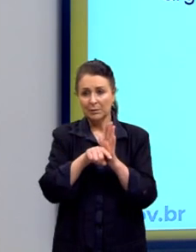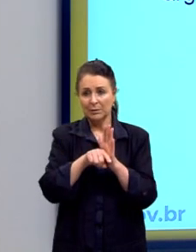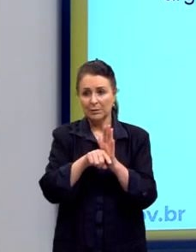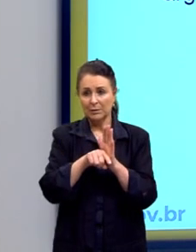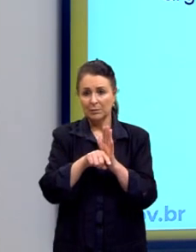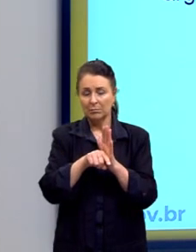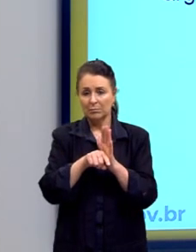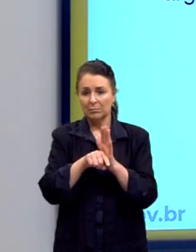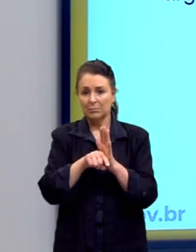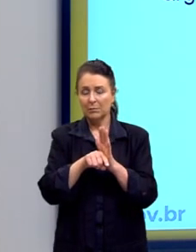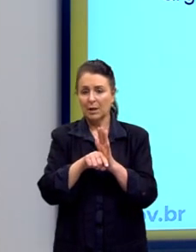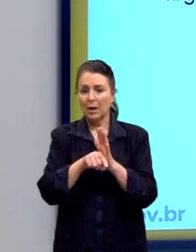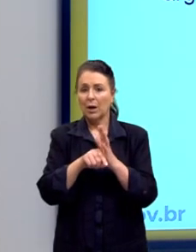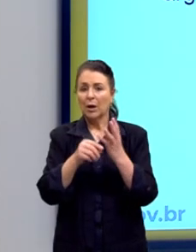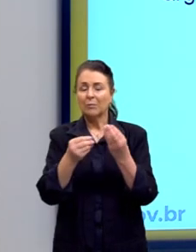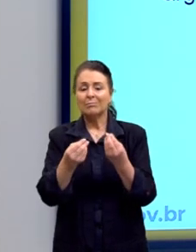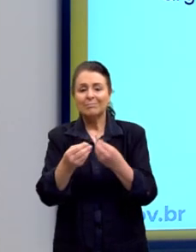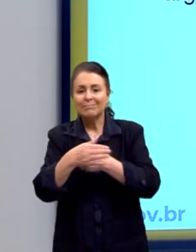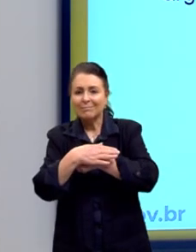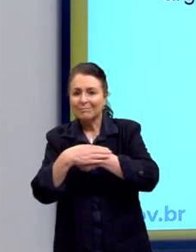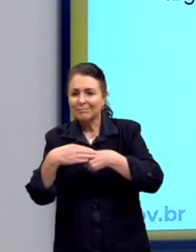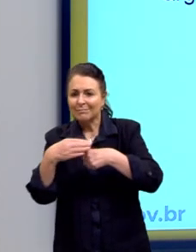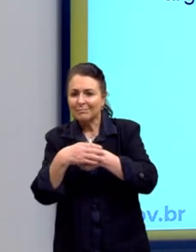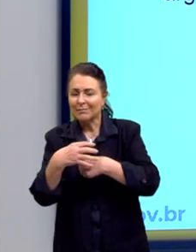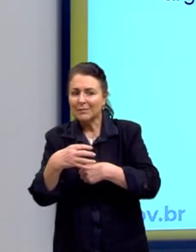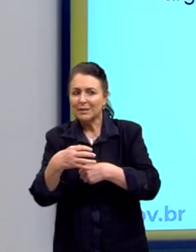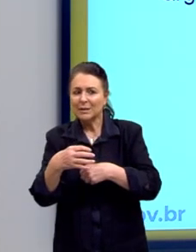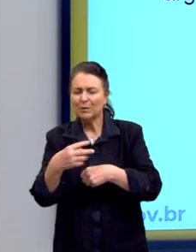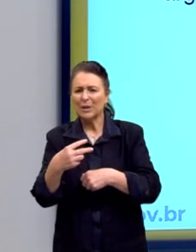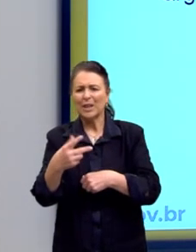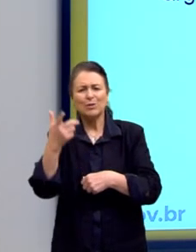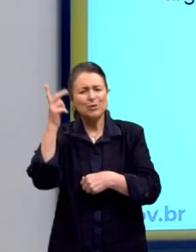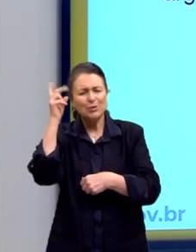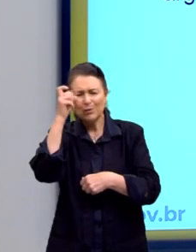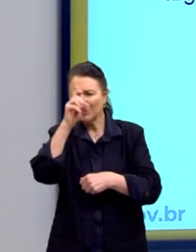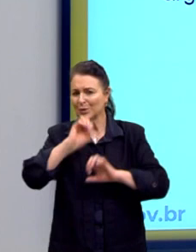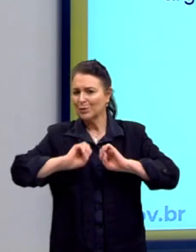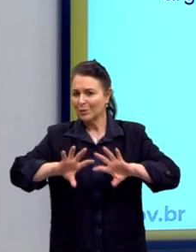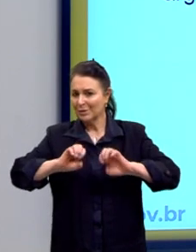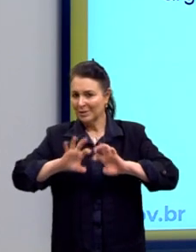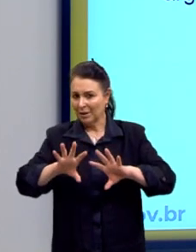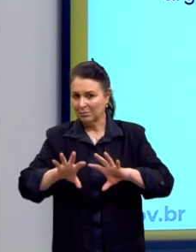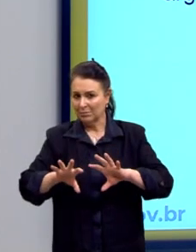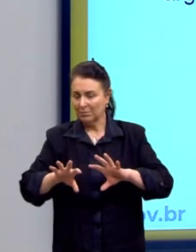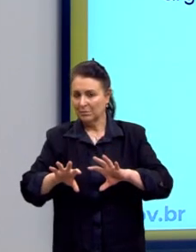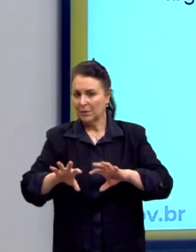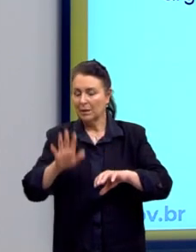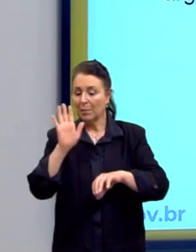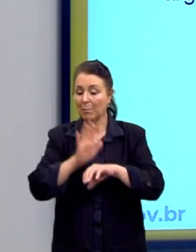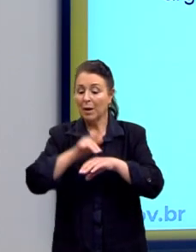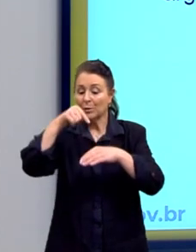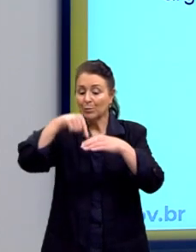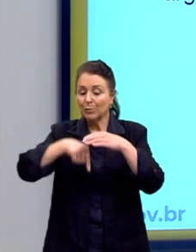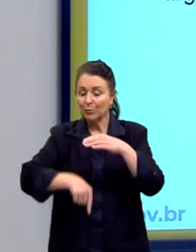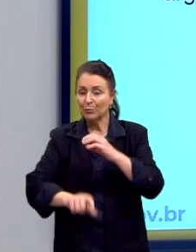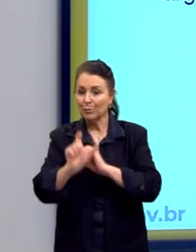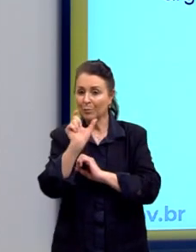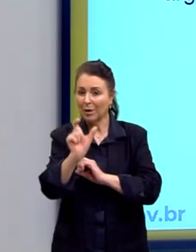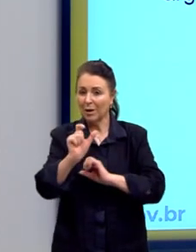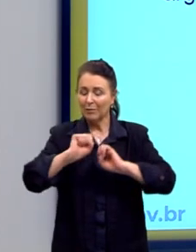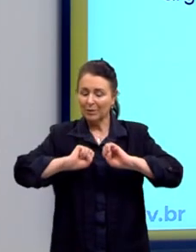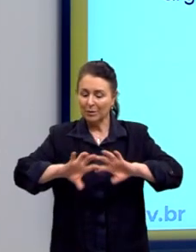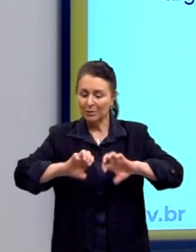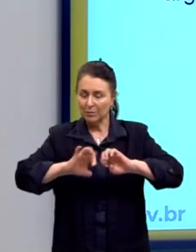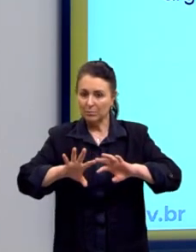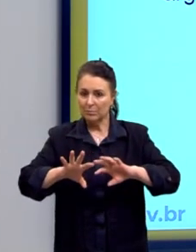a gentileza é algo difícil de ser ensinado e vai muito além da palavra educação. Ela é difícil